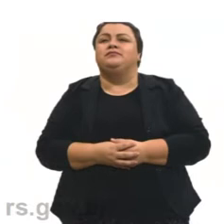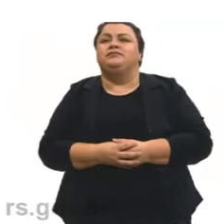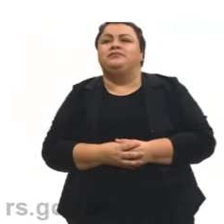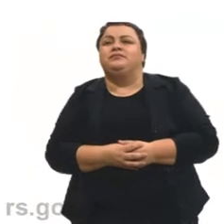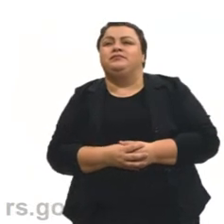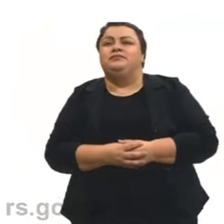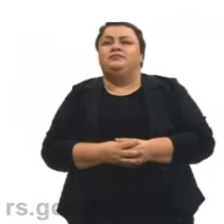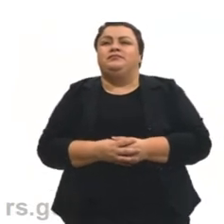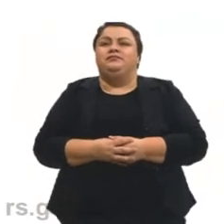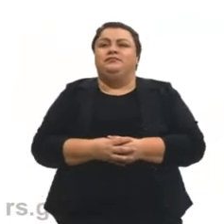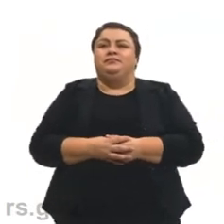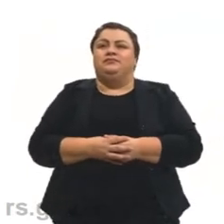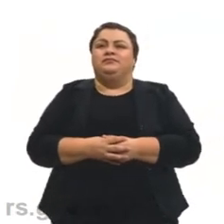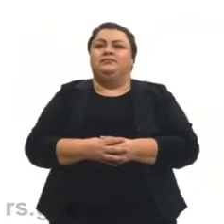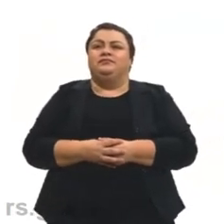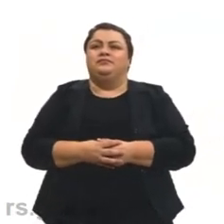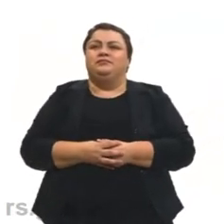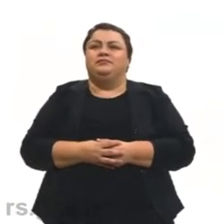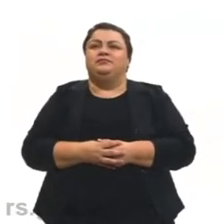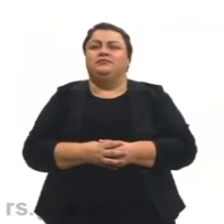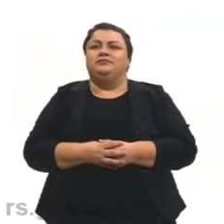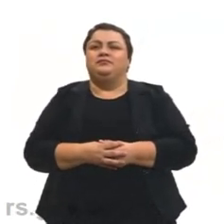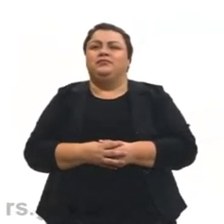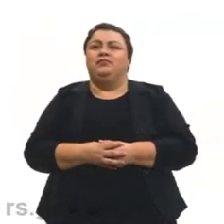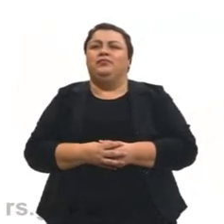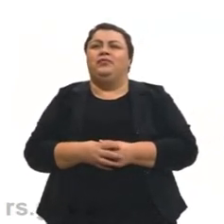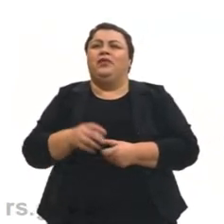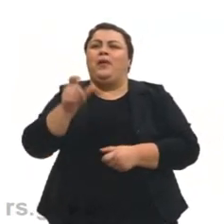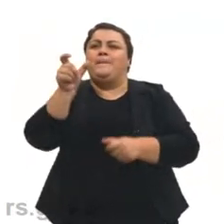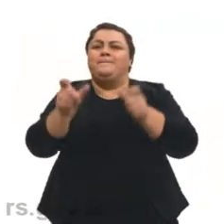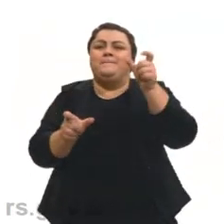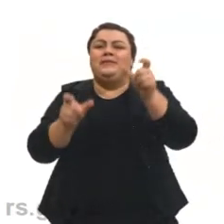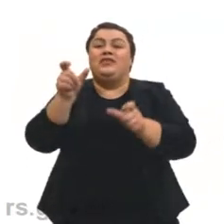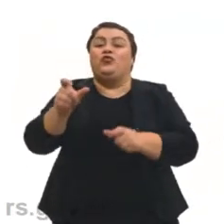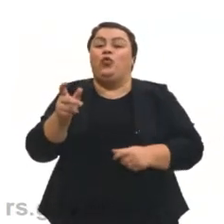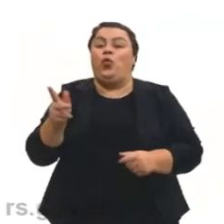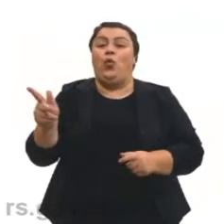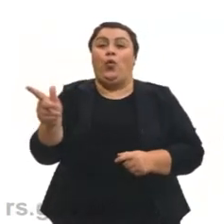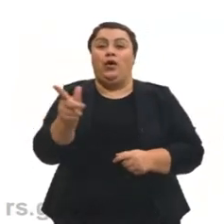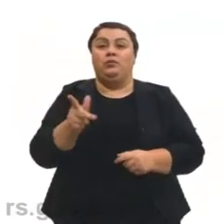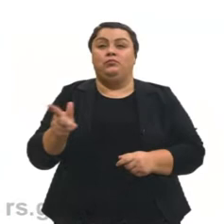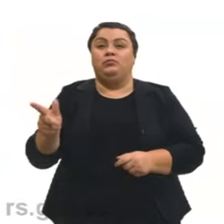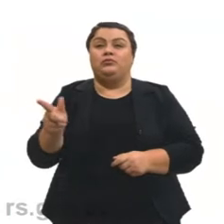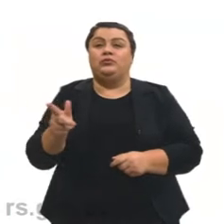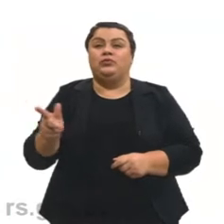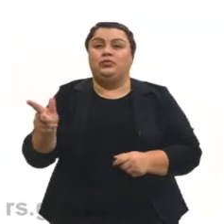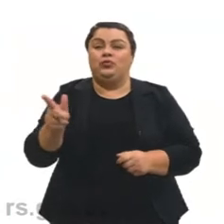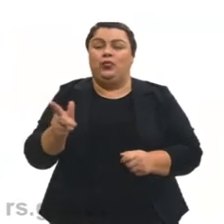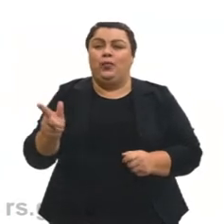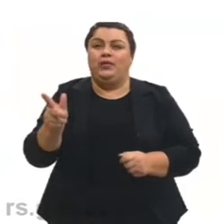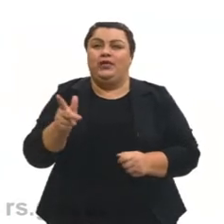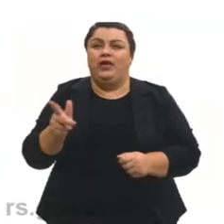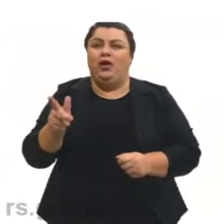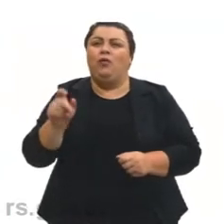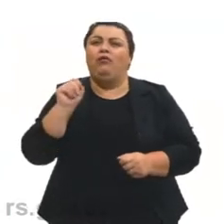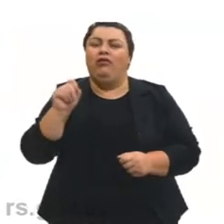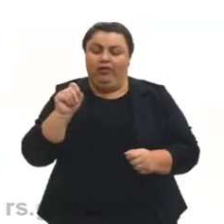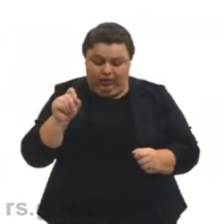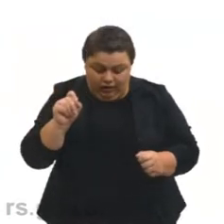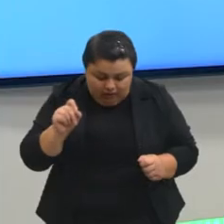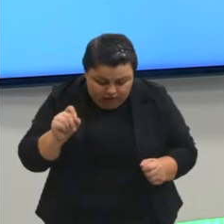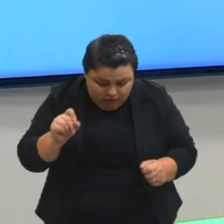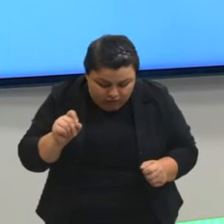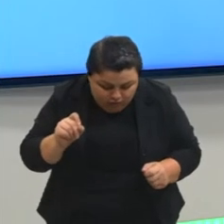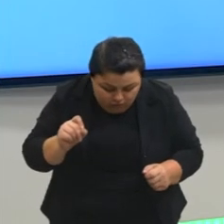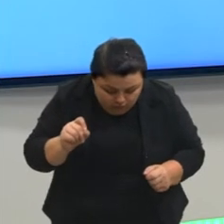Deixa eu voltar aqui. Olha só, pessoa pronominal, o que é isso, cara? A quem eu devo me